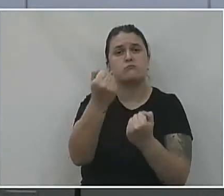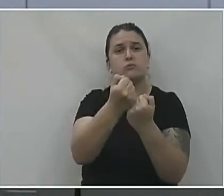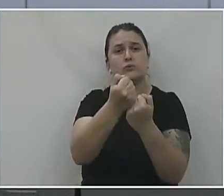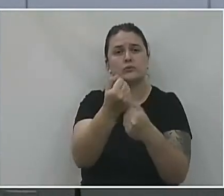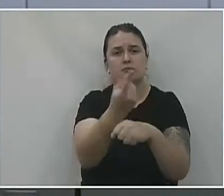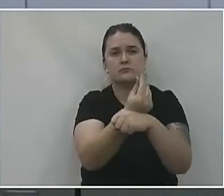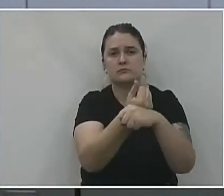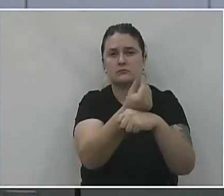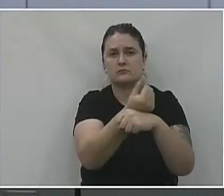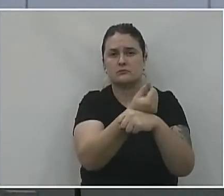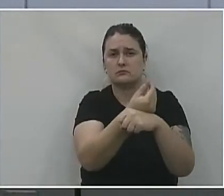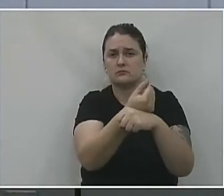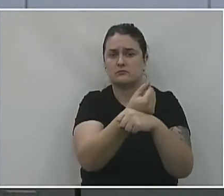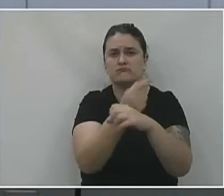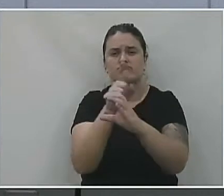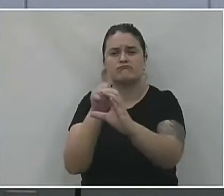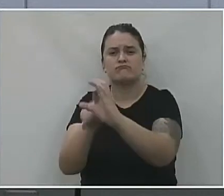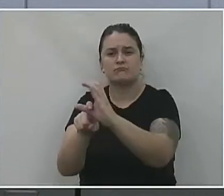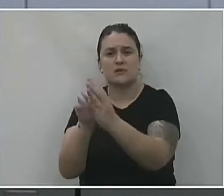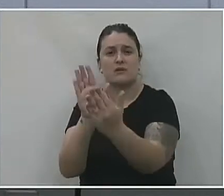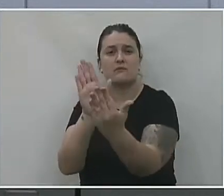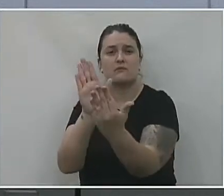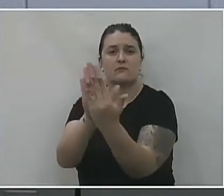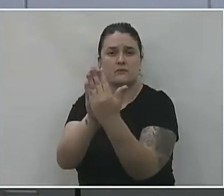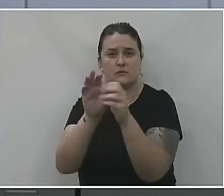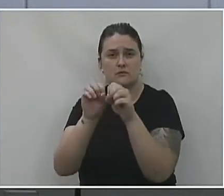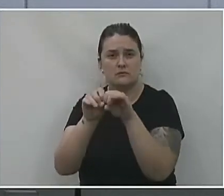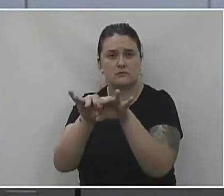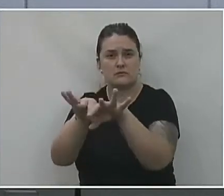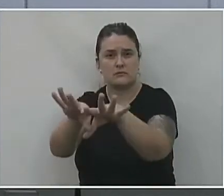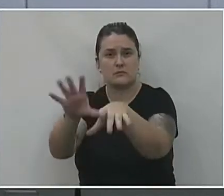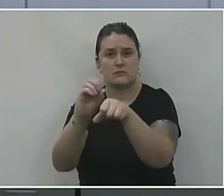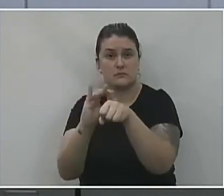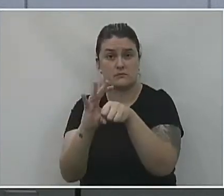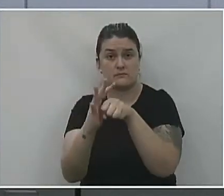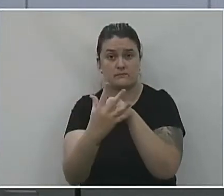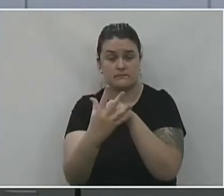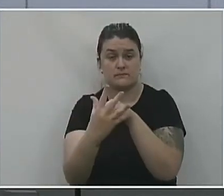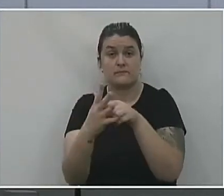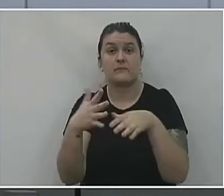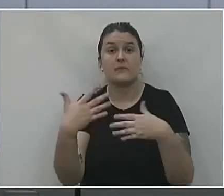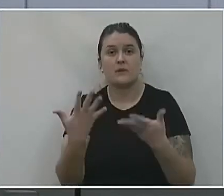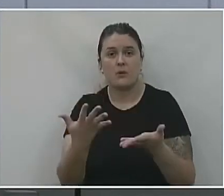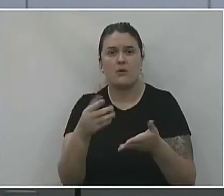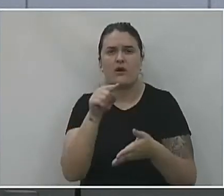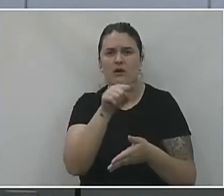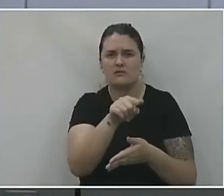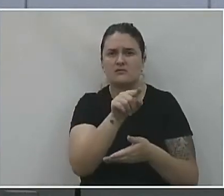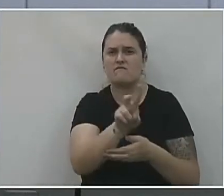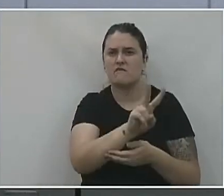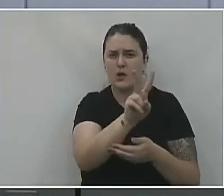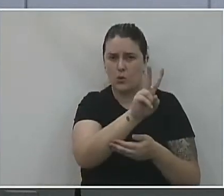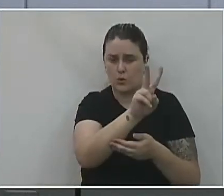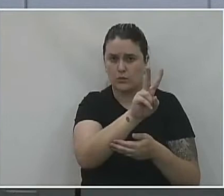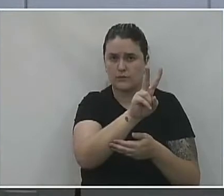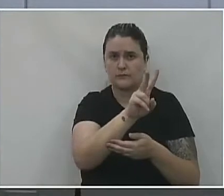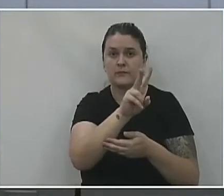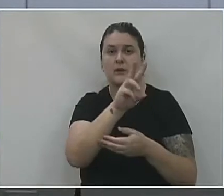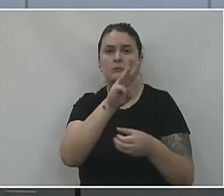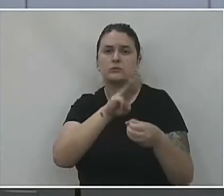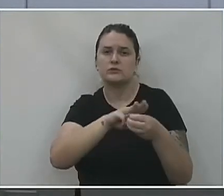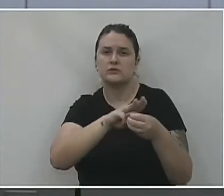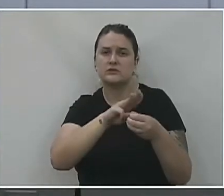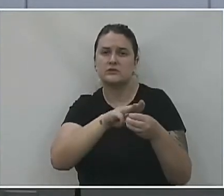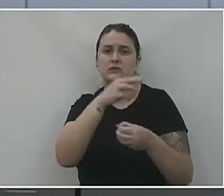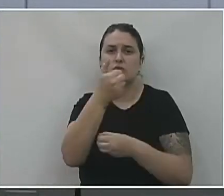estritamente vinculado ao enfrentamento do Covid. Então, basicamente, o município de União da Vitória